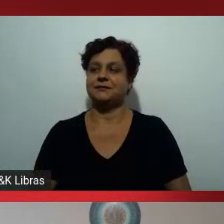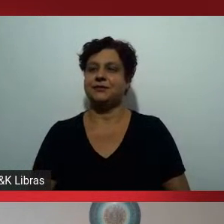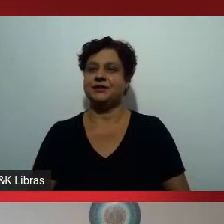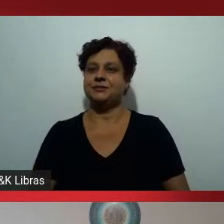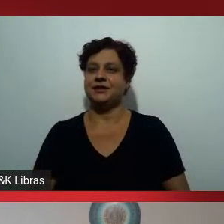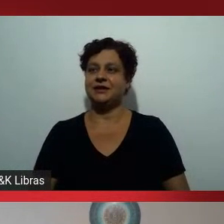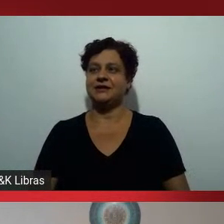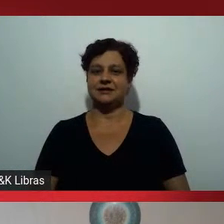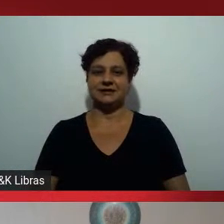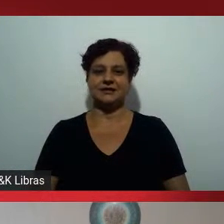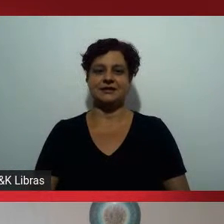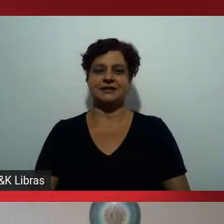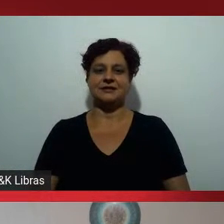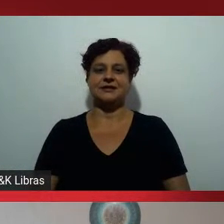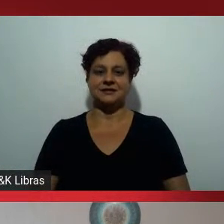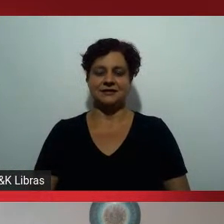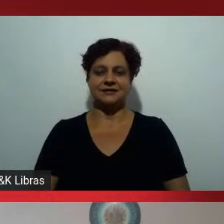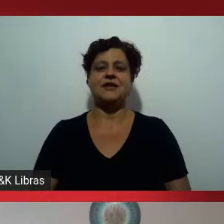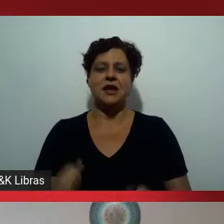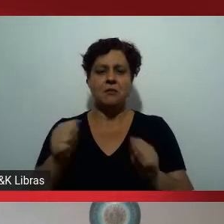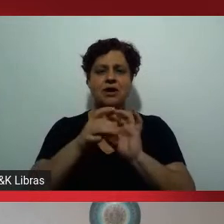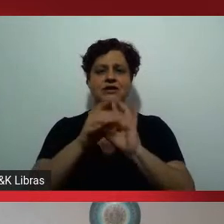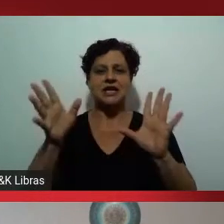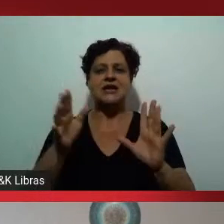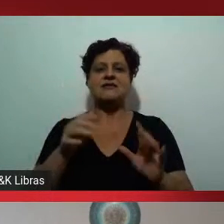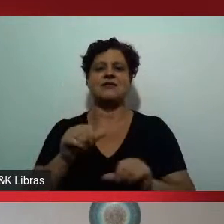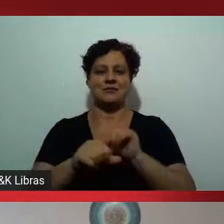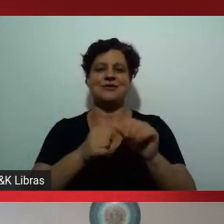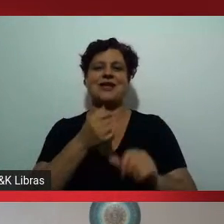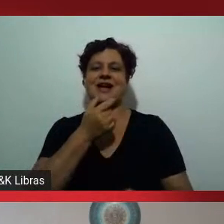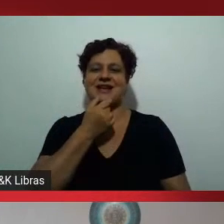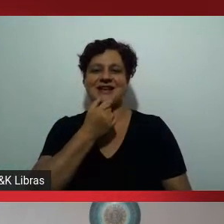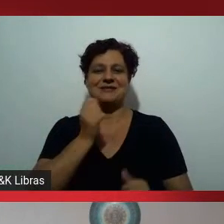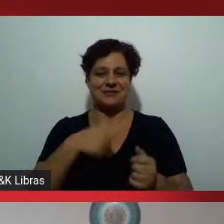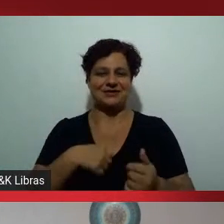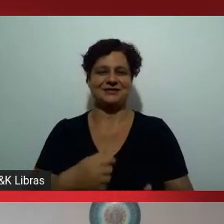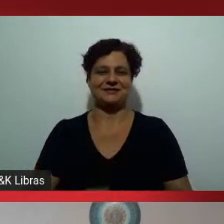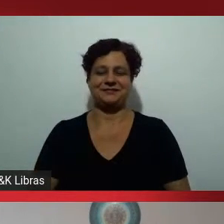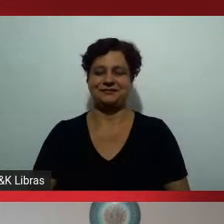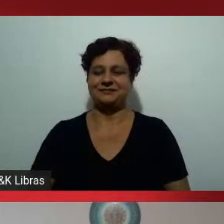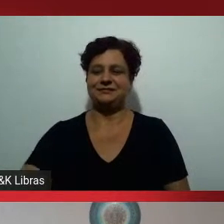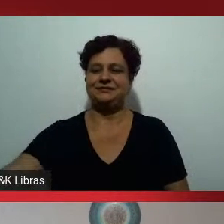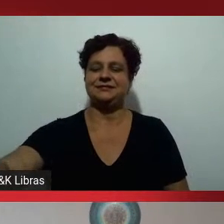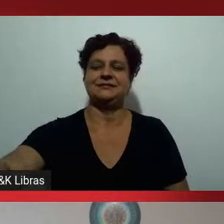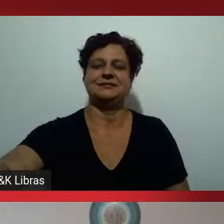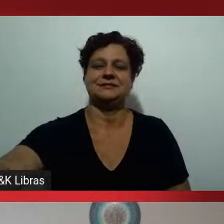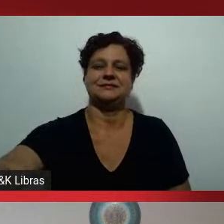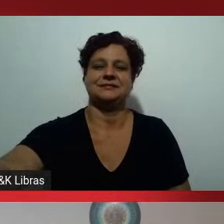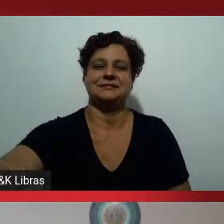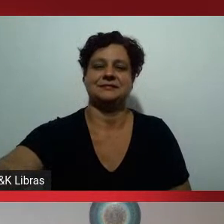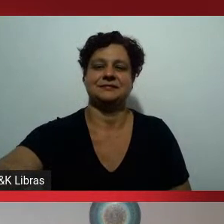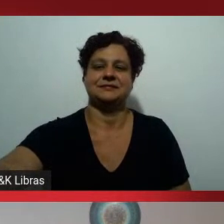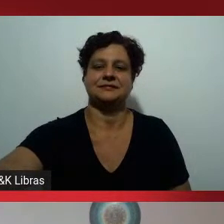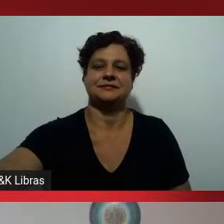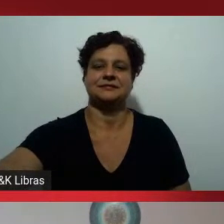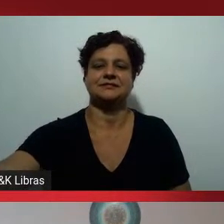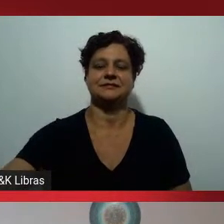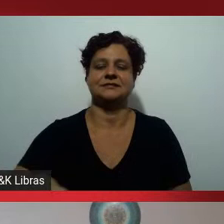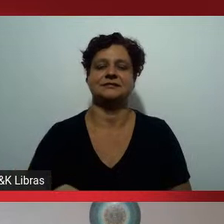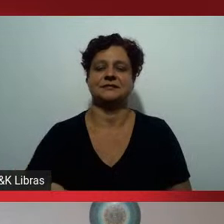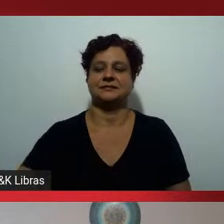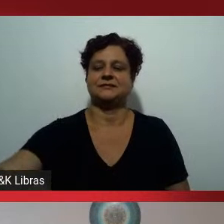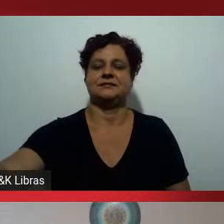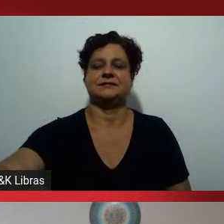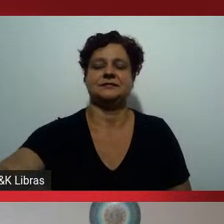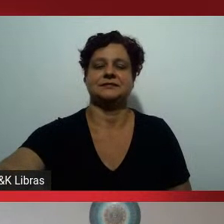tradução claro não tem já entendi a pergunta mas eu vou falar em inglês